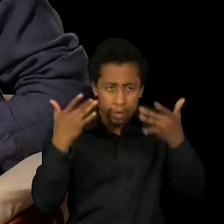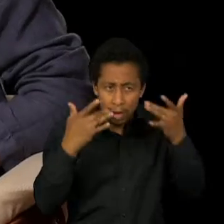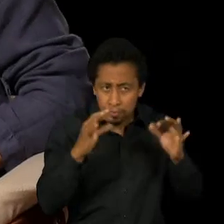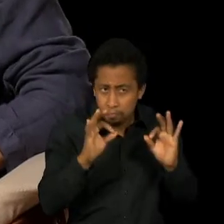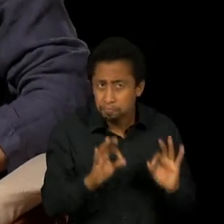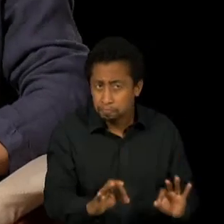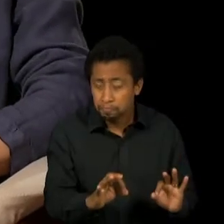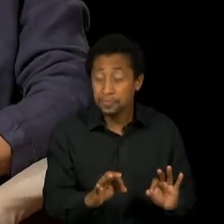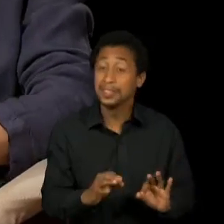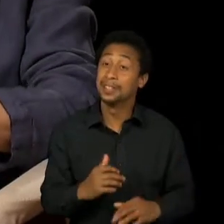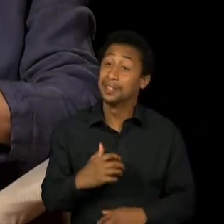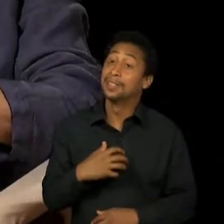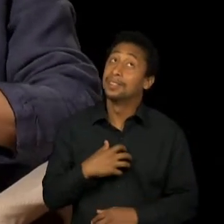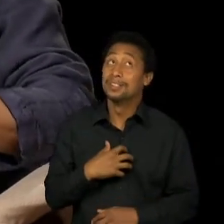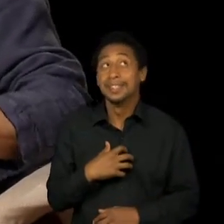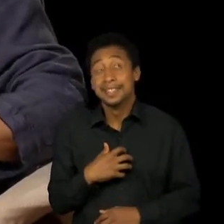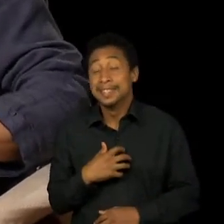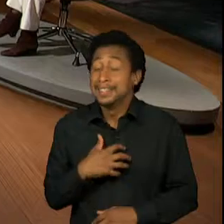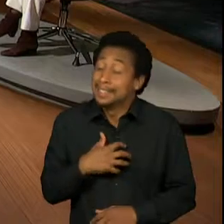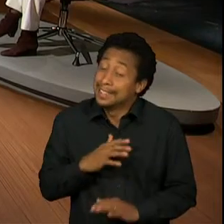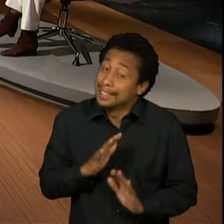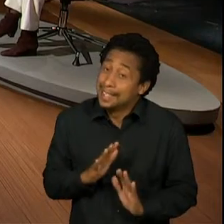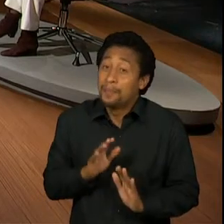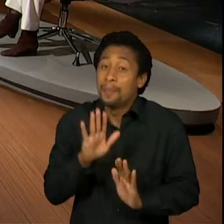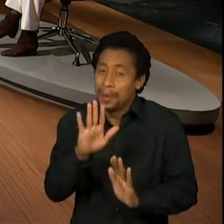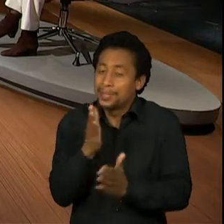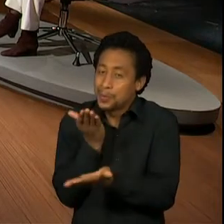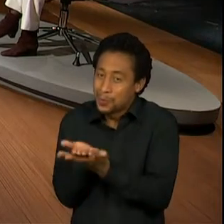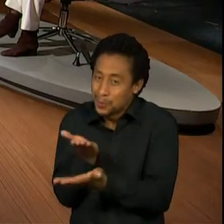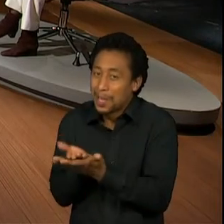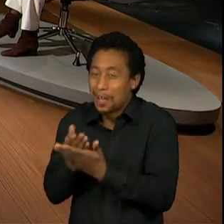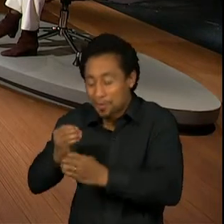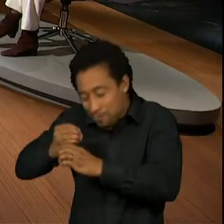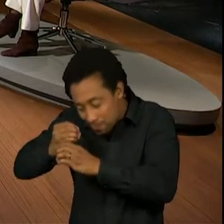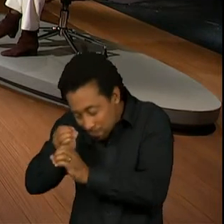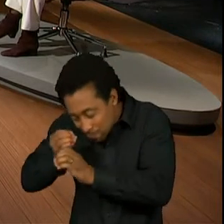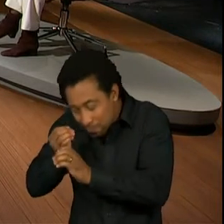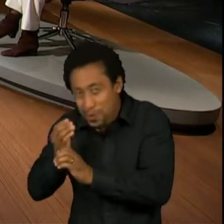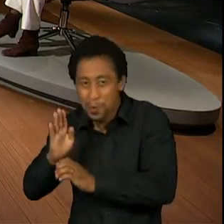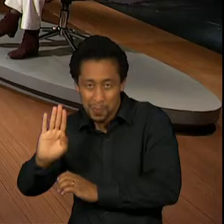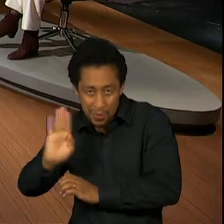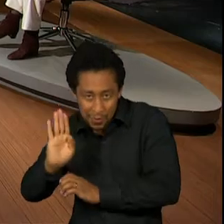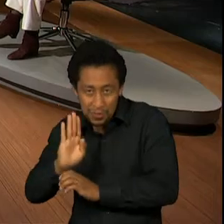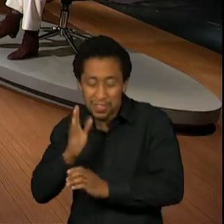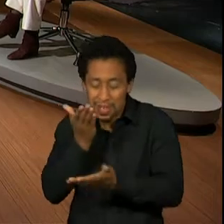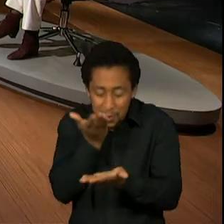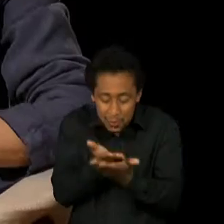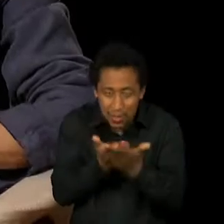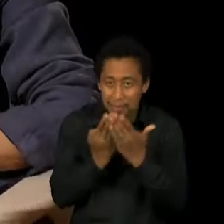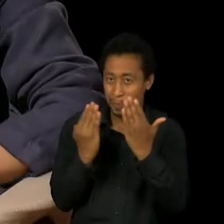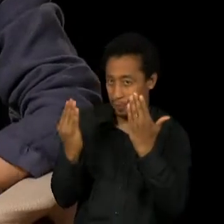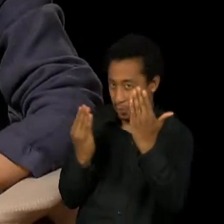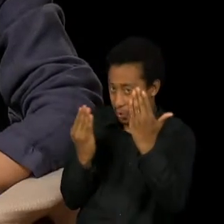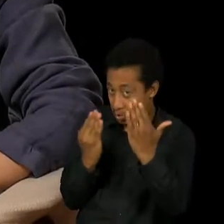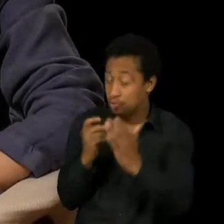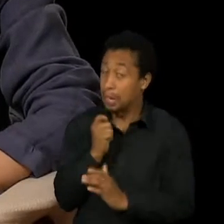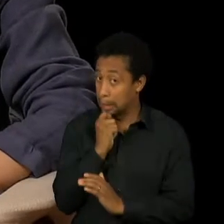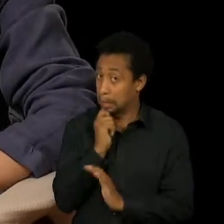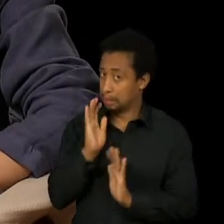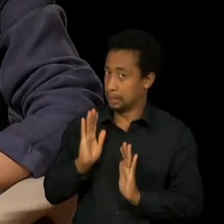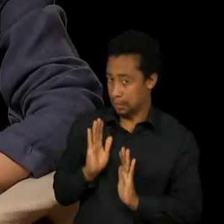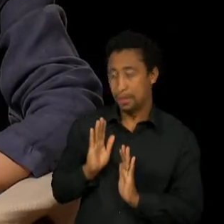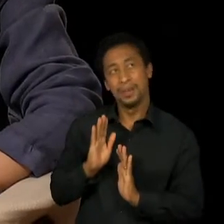mas ainda estava na biologia, ainda estava na psicologia, estava procurando um pouco. Ali acho que eu ainda não tinha prestado